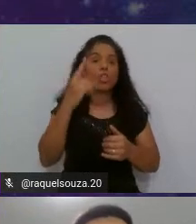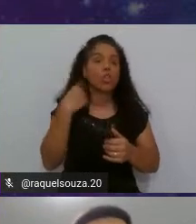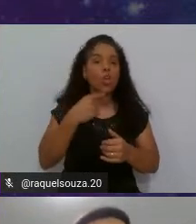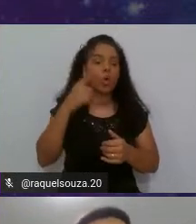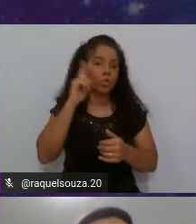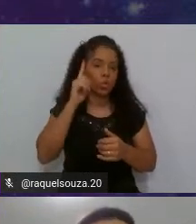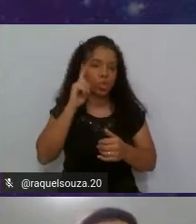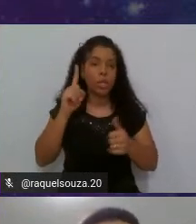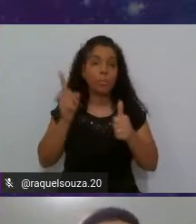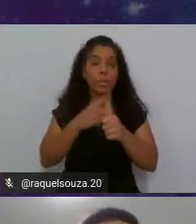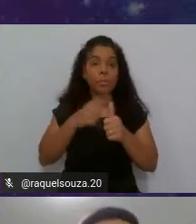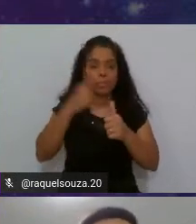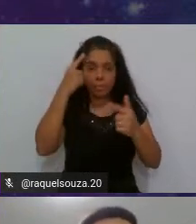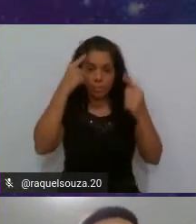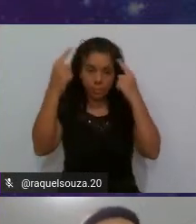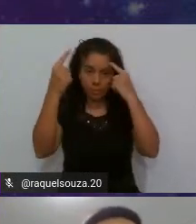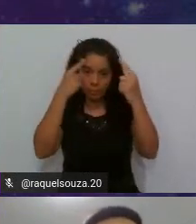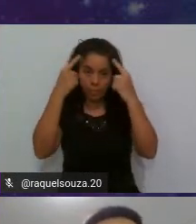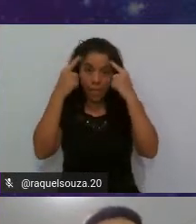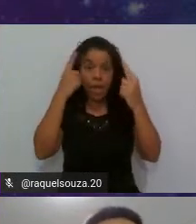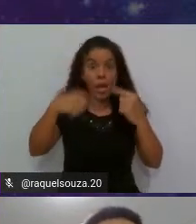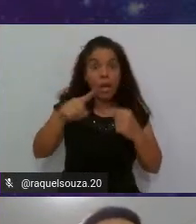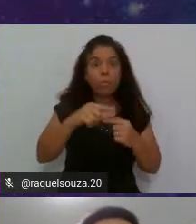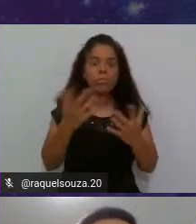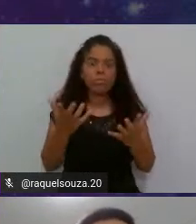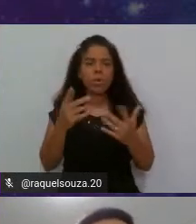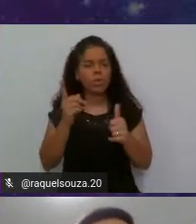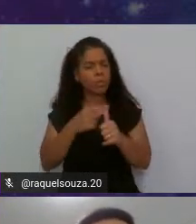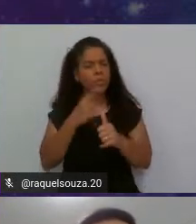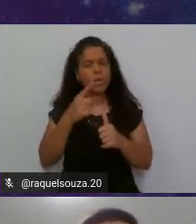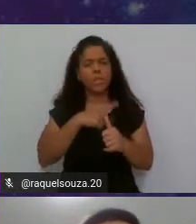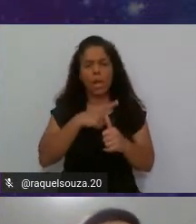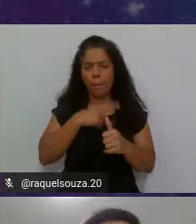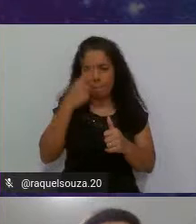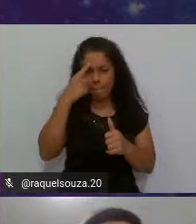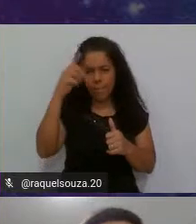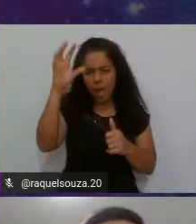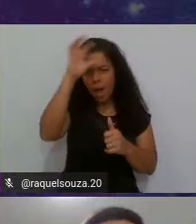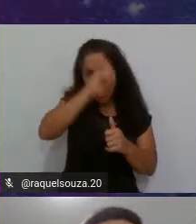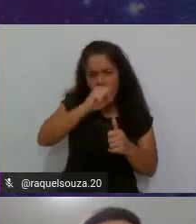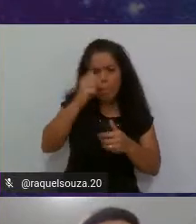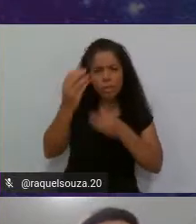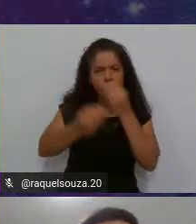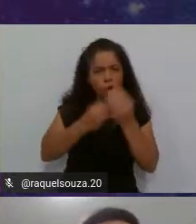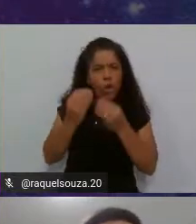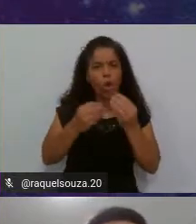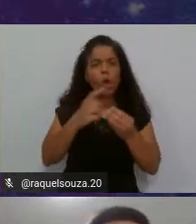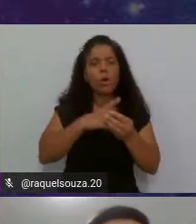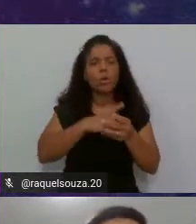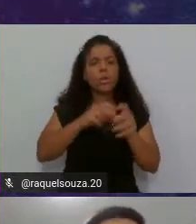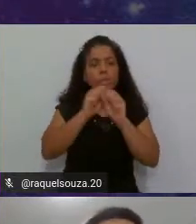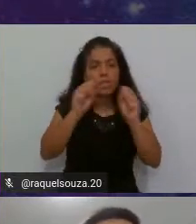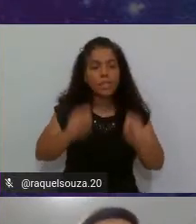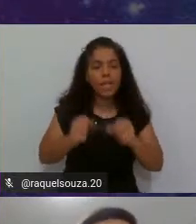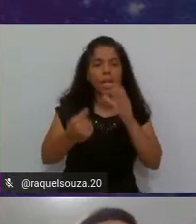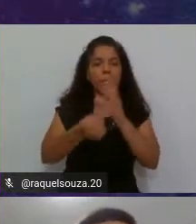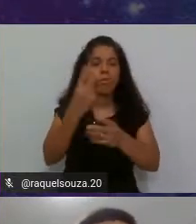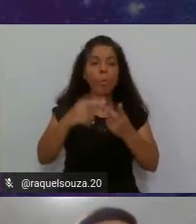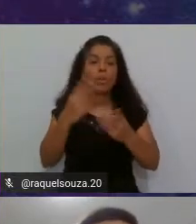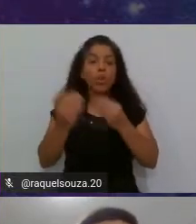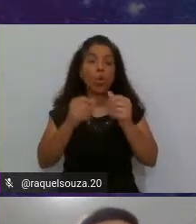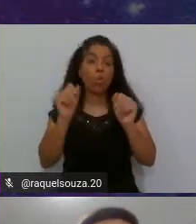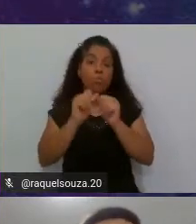são insights. A partir do momento que você aprende como um sistema é formado, como ele é